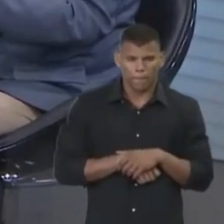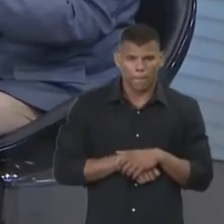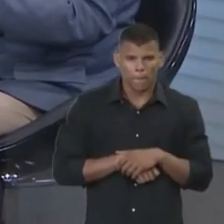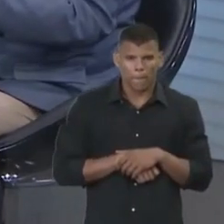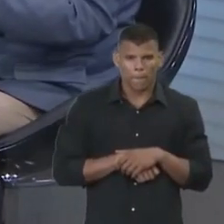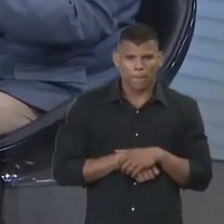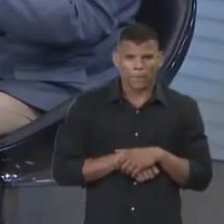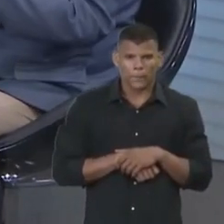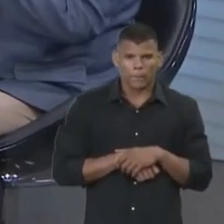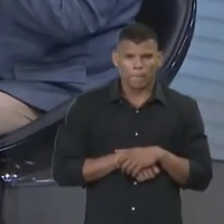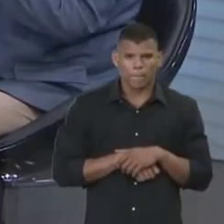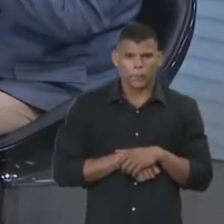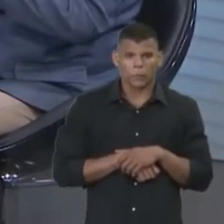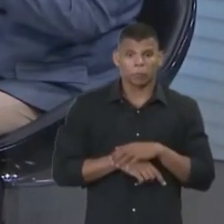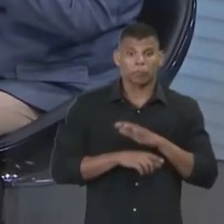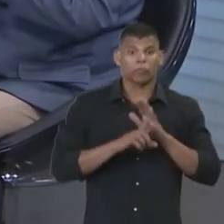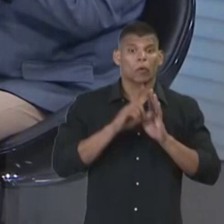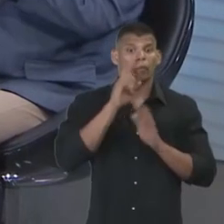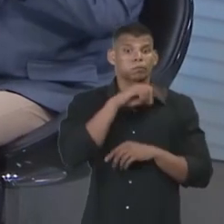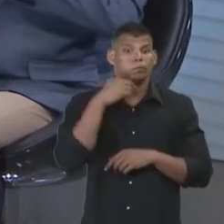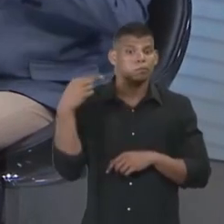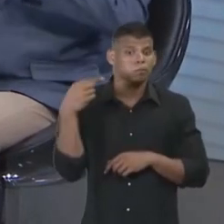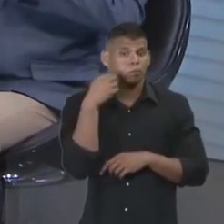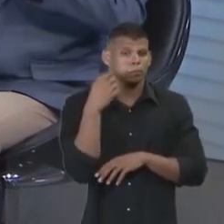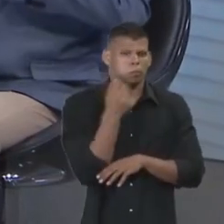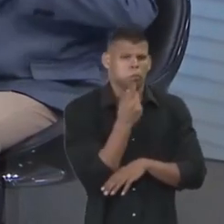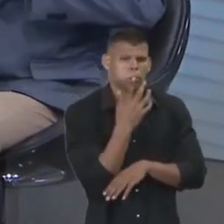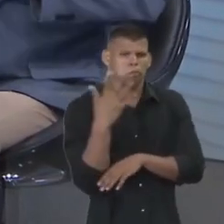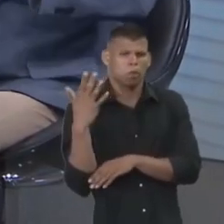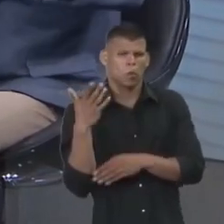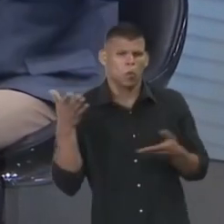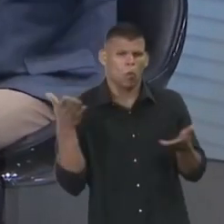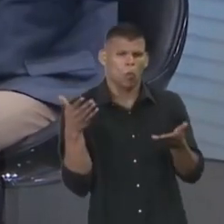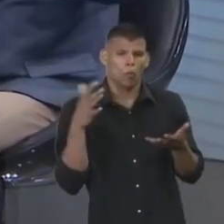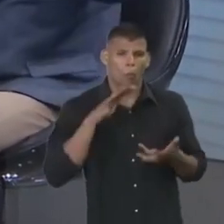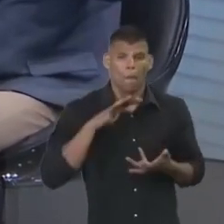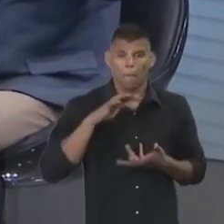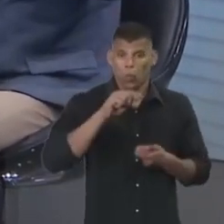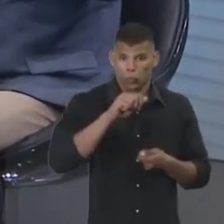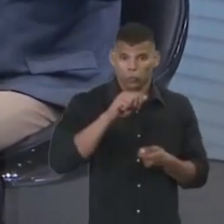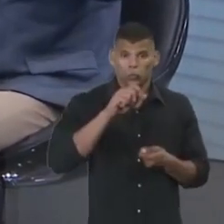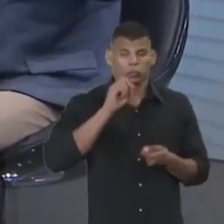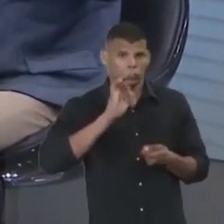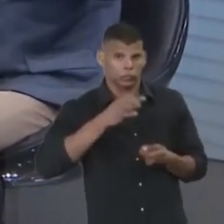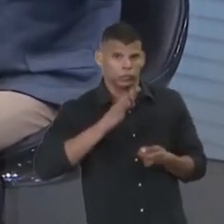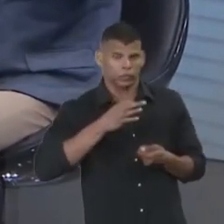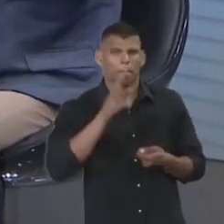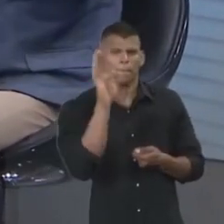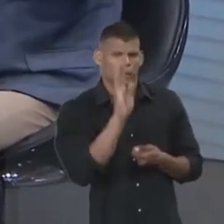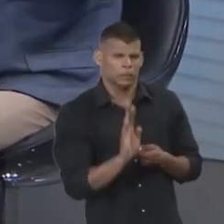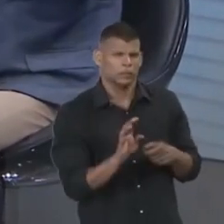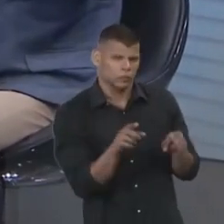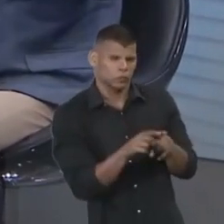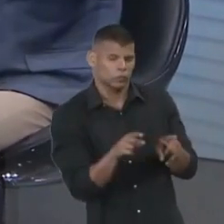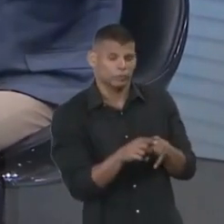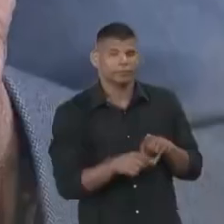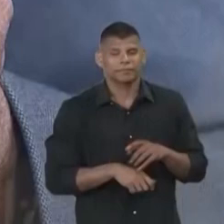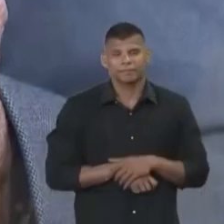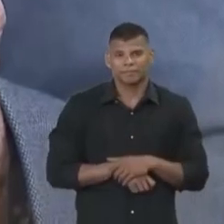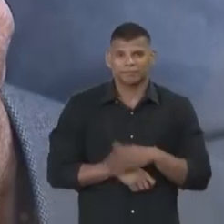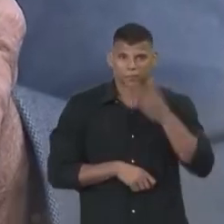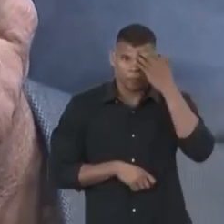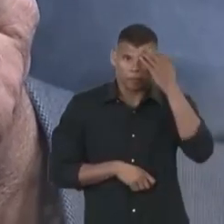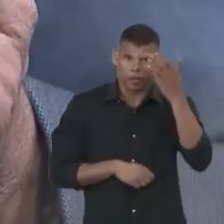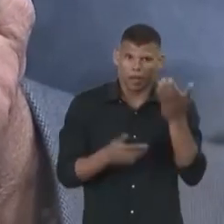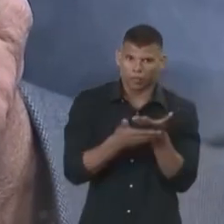aqui? O Direito Ambiental, hoje, já é um direito consolidado no mundo e aqui no Brasil, doutora. Prazer em recebê-la. Muito obrigada.